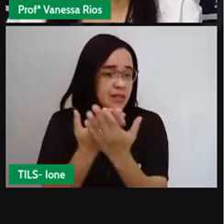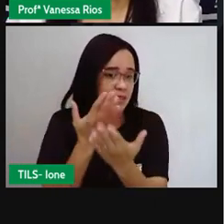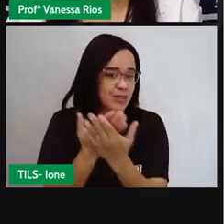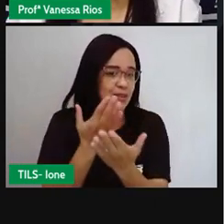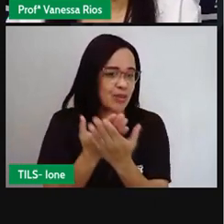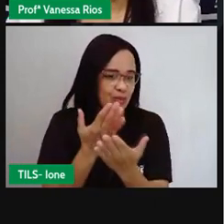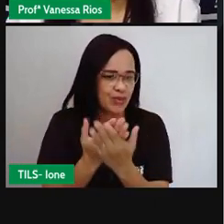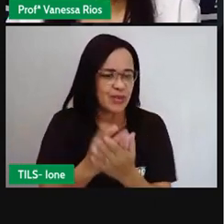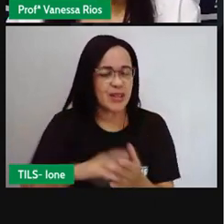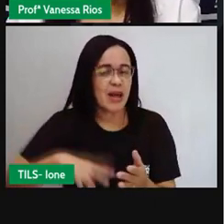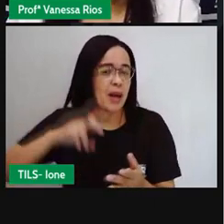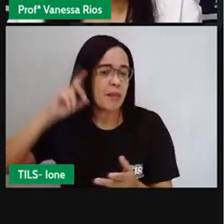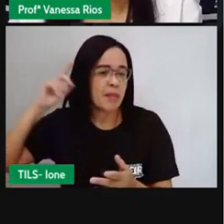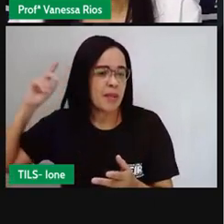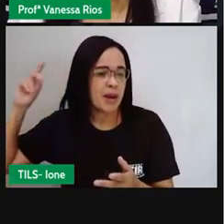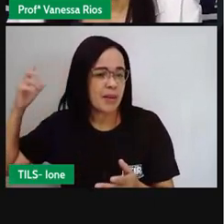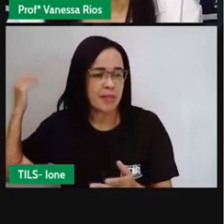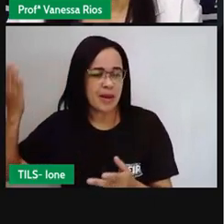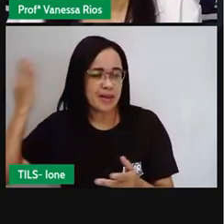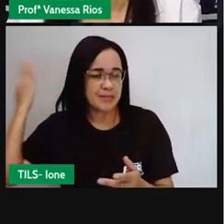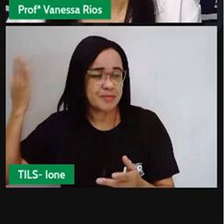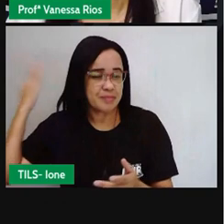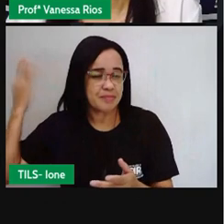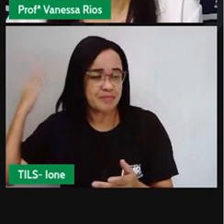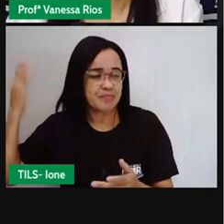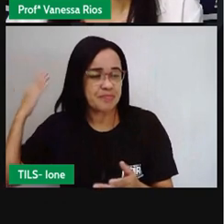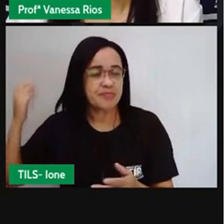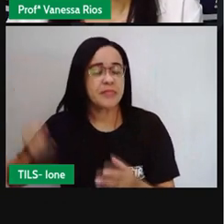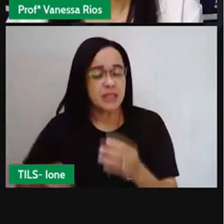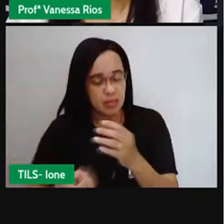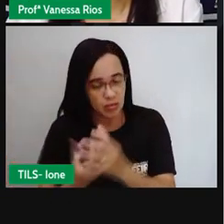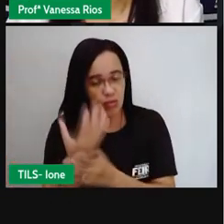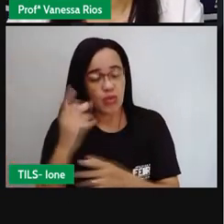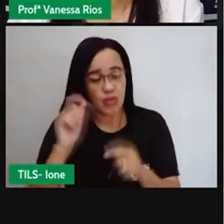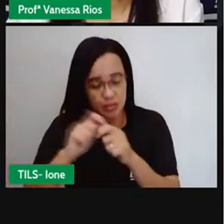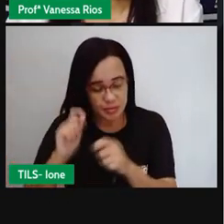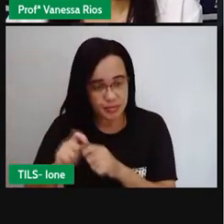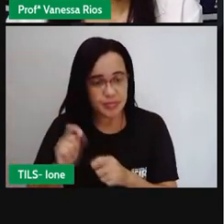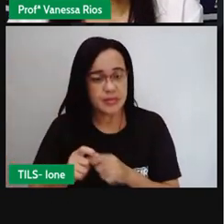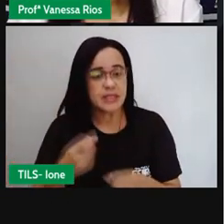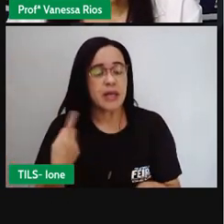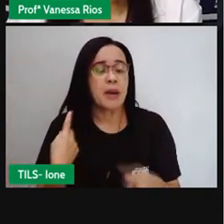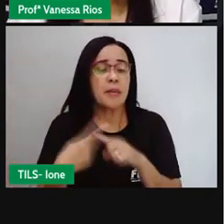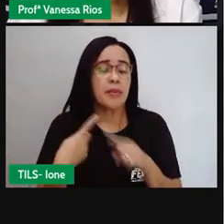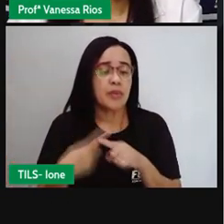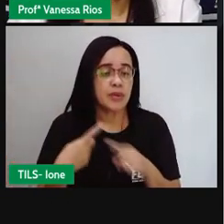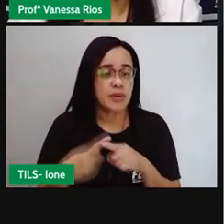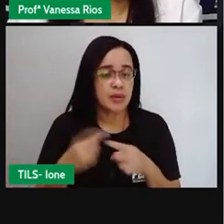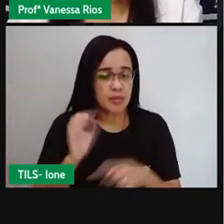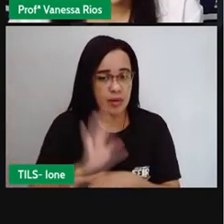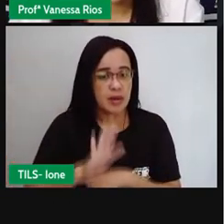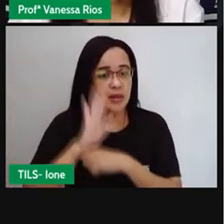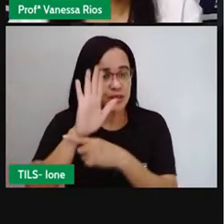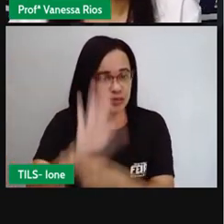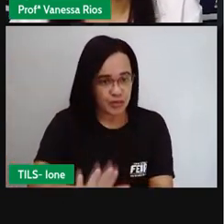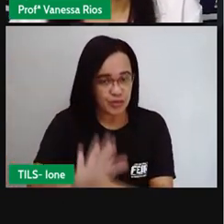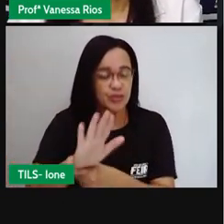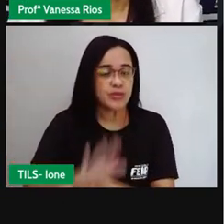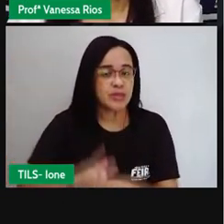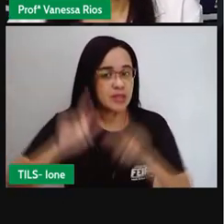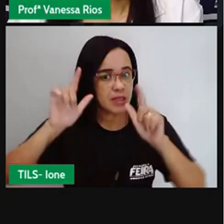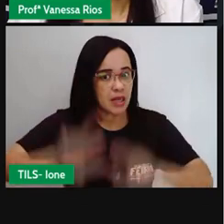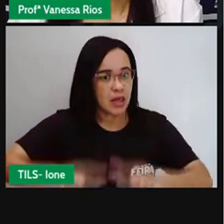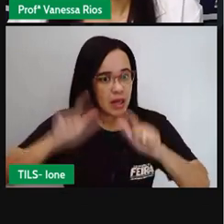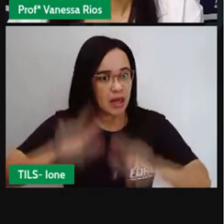inventado aí há muitos anos, justamente, primeiramente, para questões de localização e cálculos,